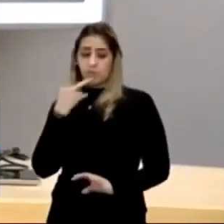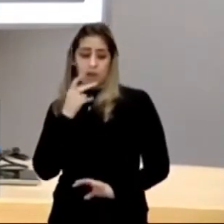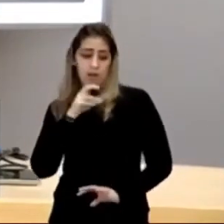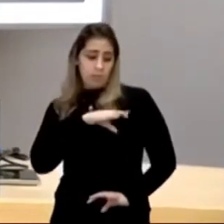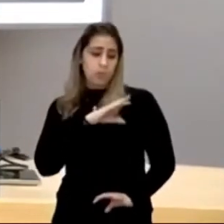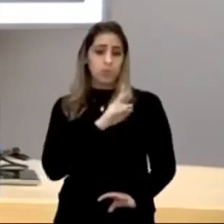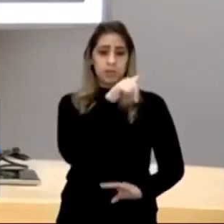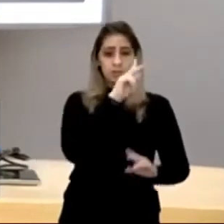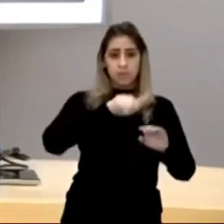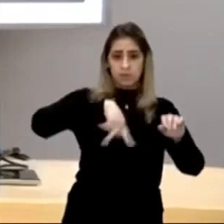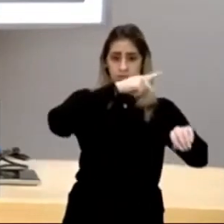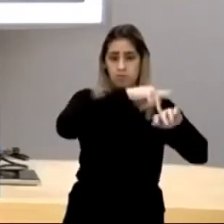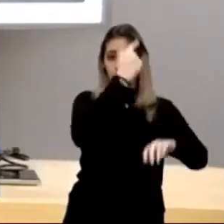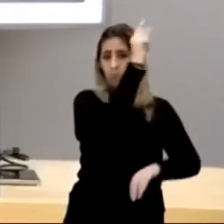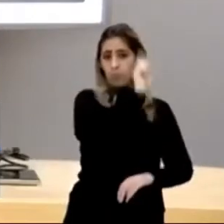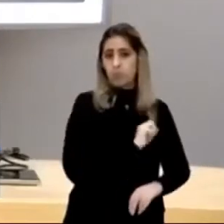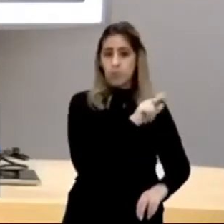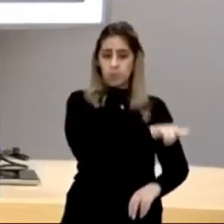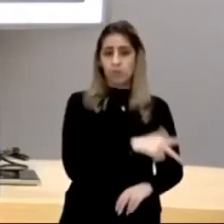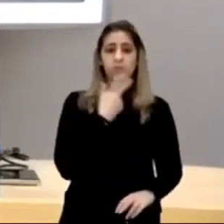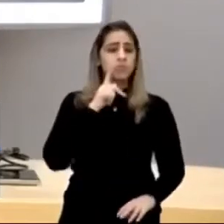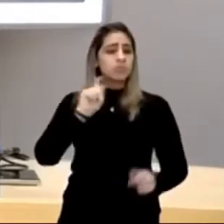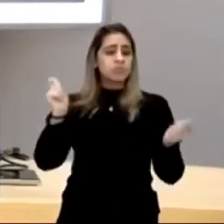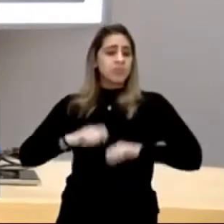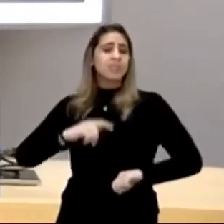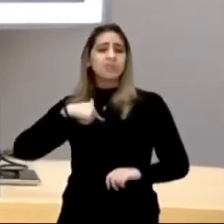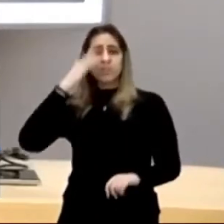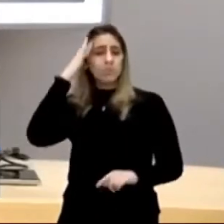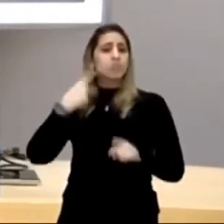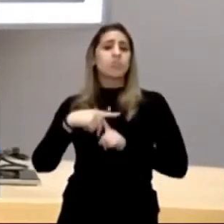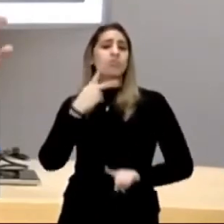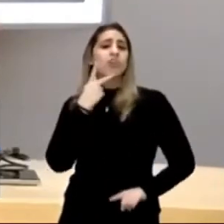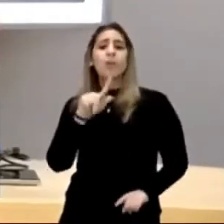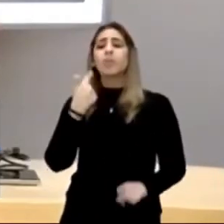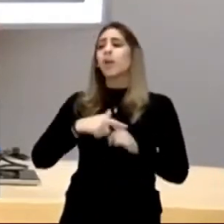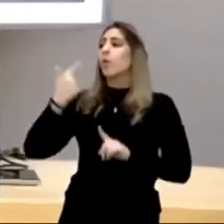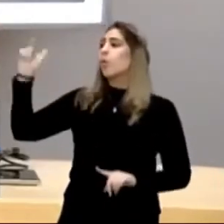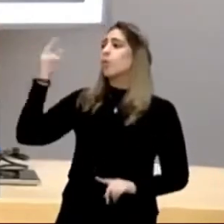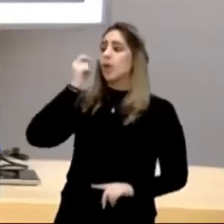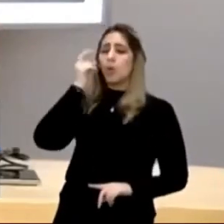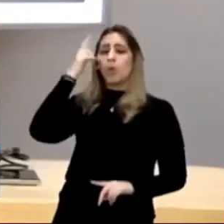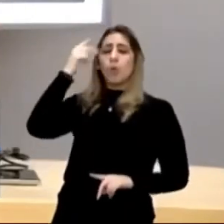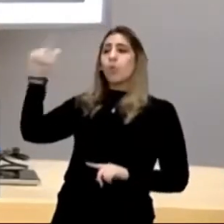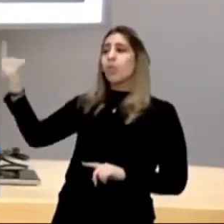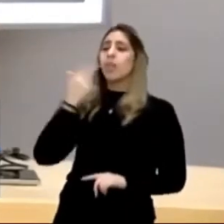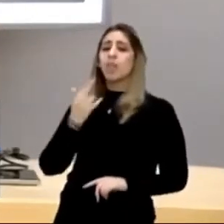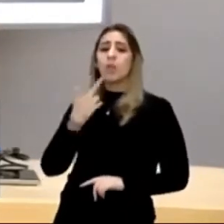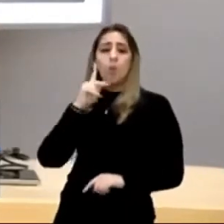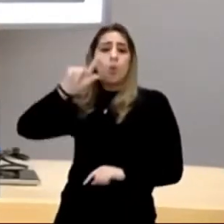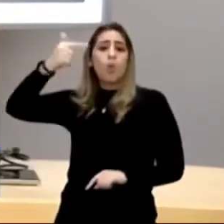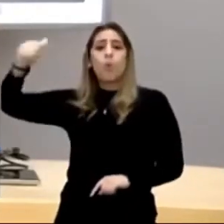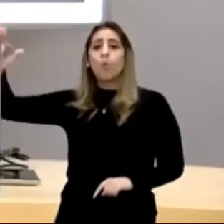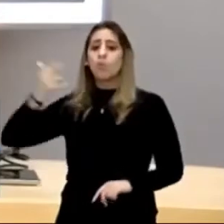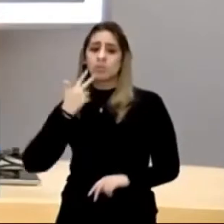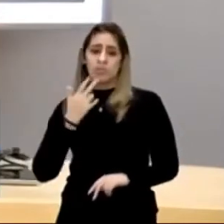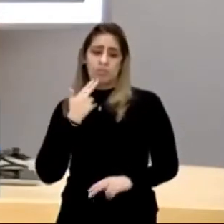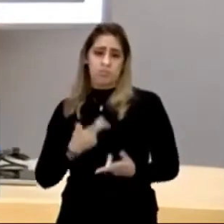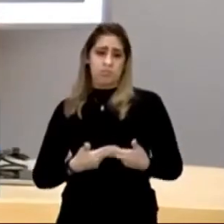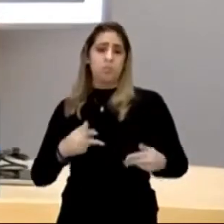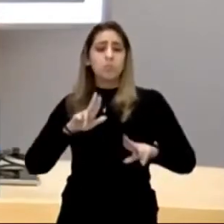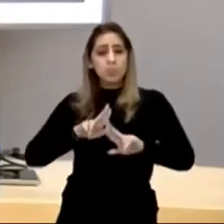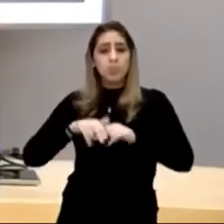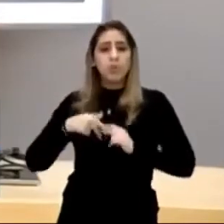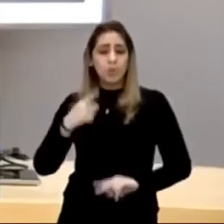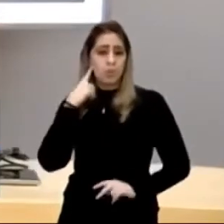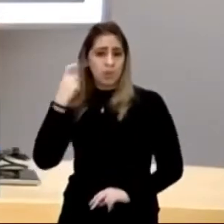ou seja, eu não fui capaz de entender, o que eles falaram, não porque era outra cultura, era outra língua, outro idioma, era outra nação, por